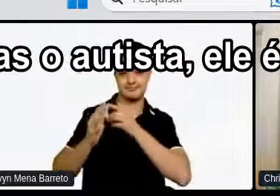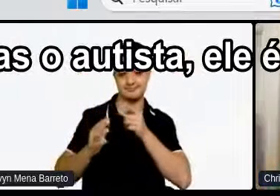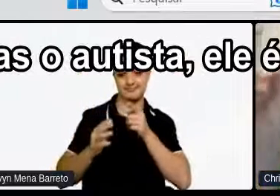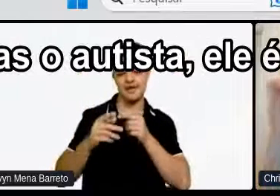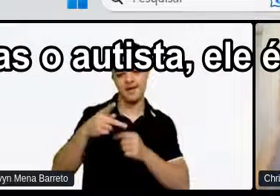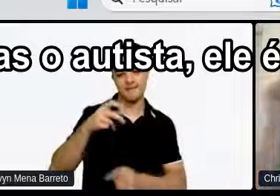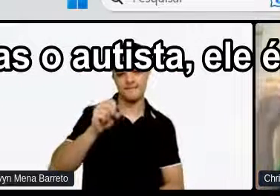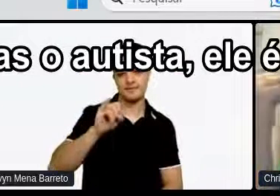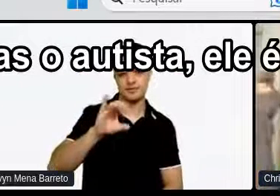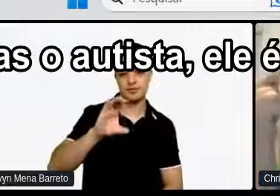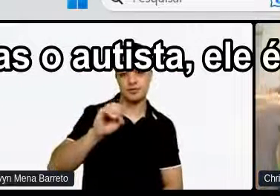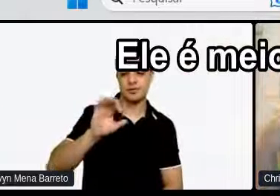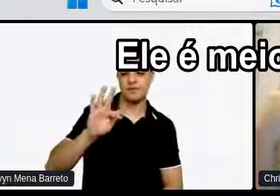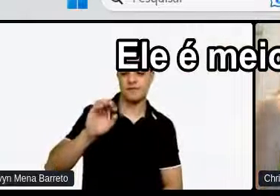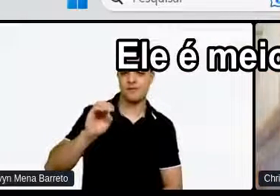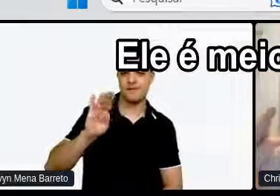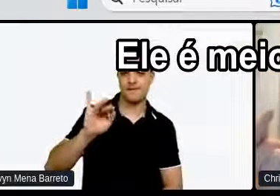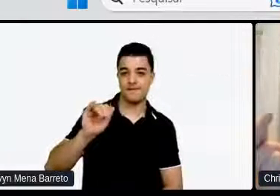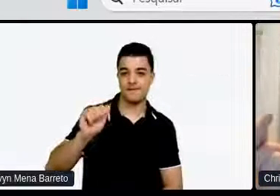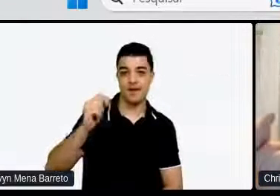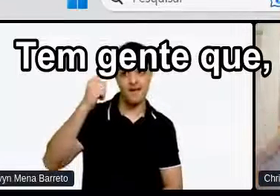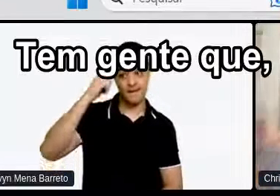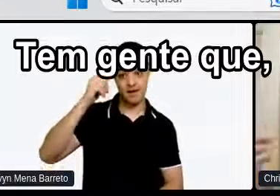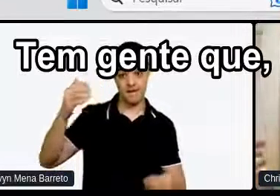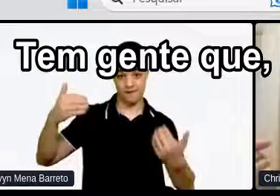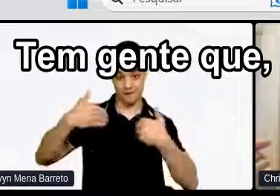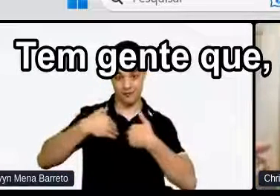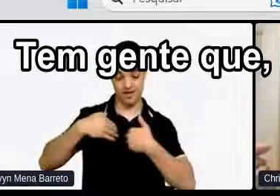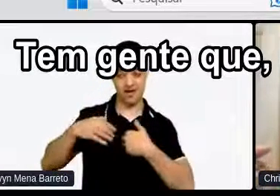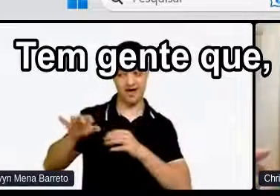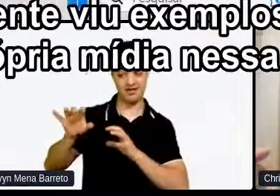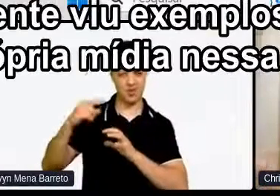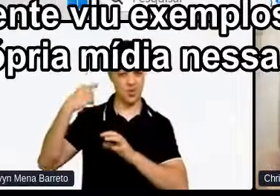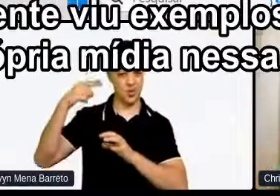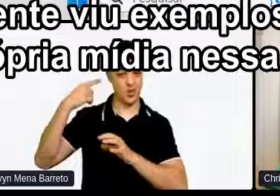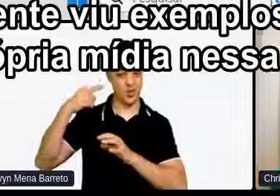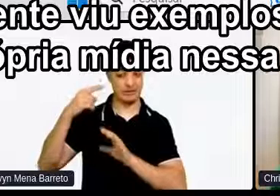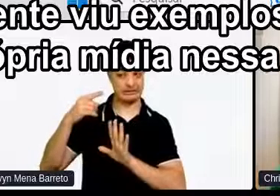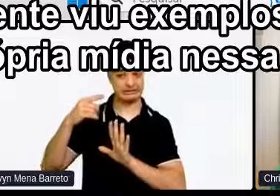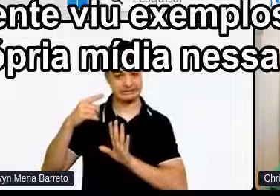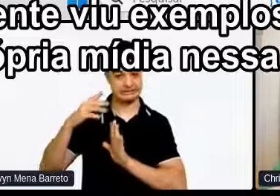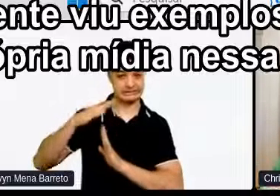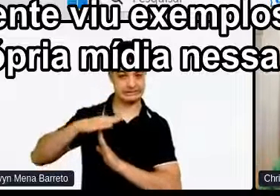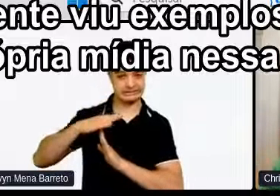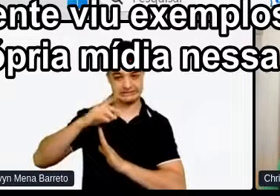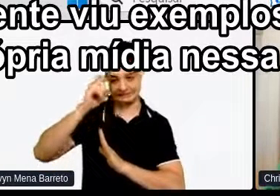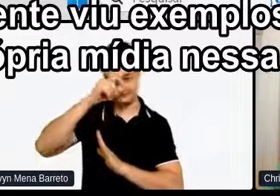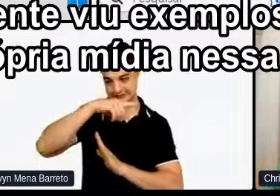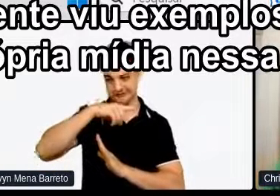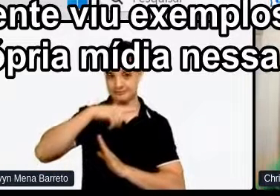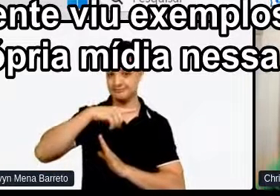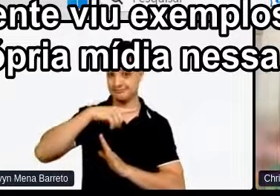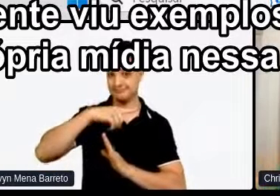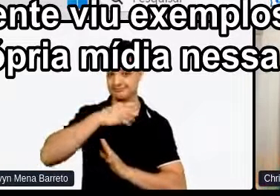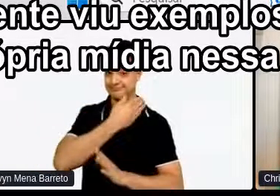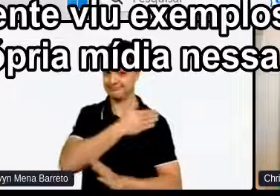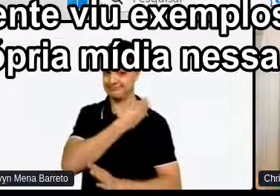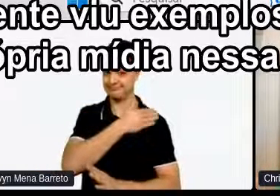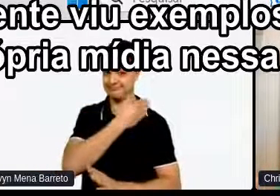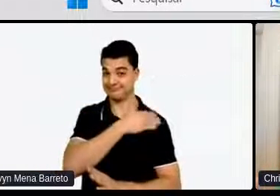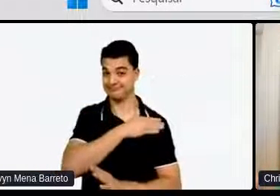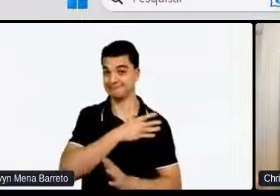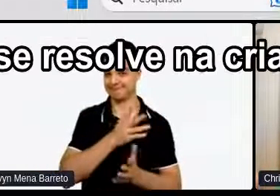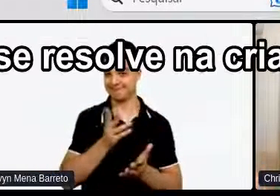Bah Mas o autista Ele é meio louquinho Ele é meio tantã Tem gente que Infelizmente A gente viu Exemplos vergonhosos Na própria mídia Nessa mesma